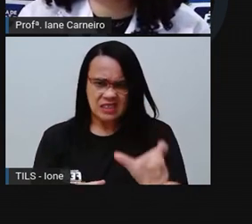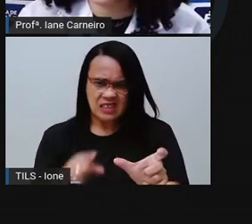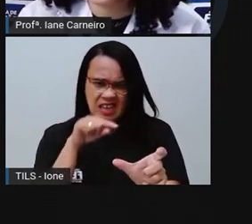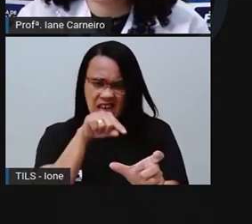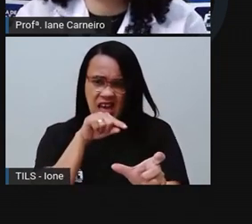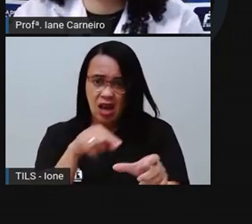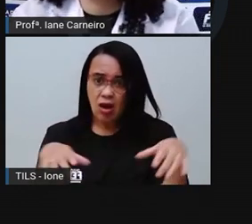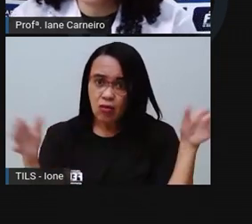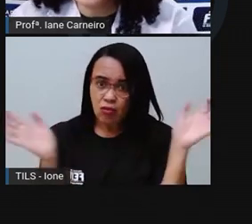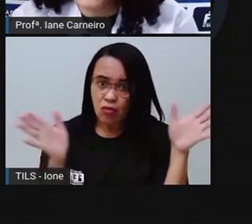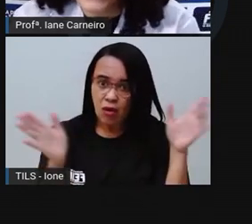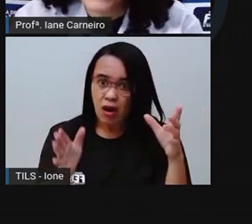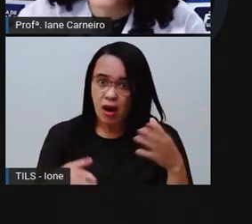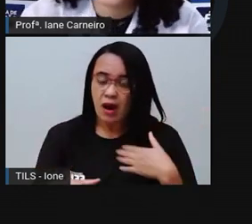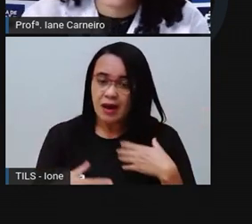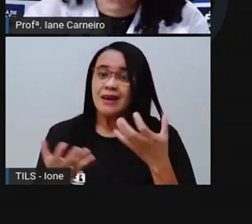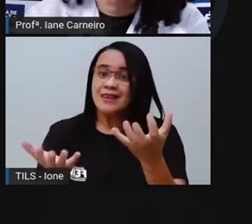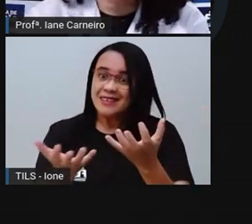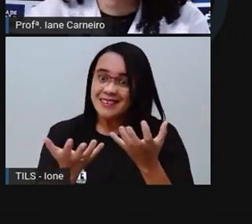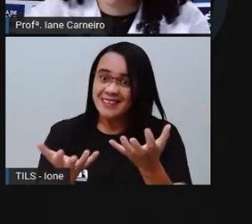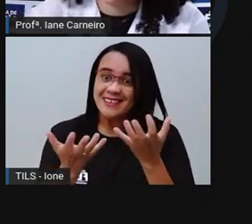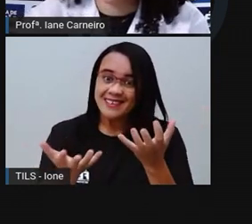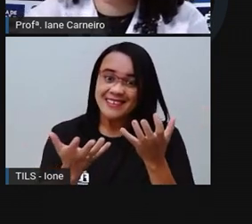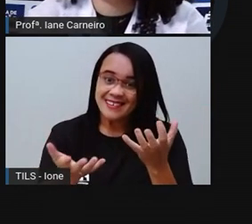Oba! Também quero!